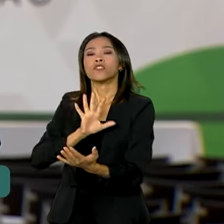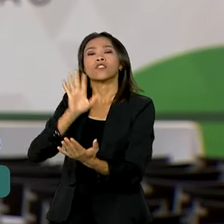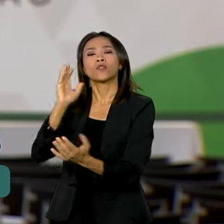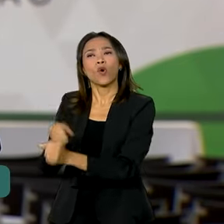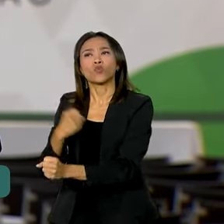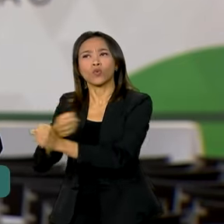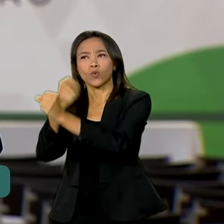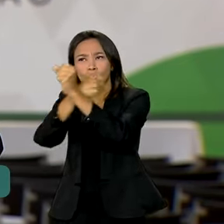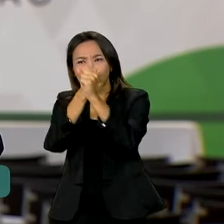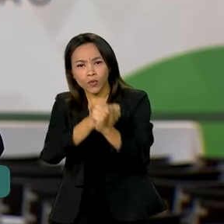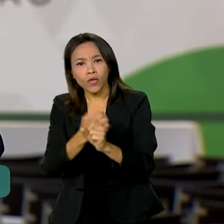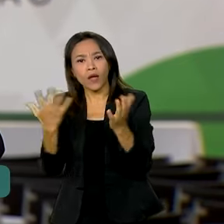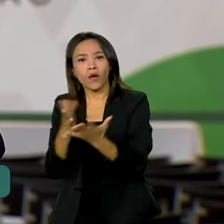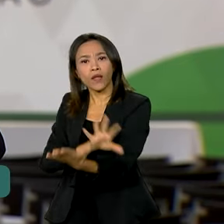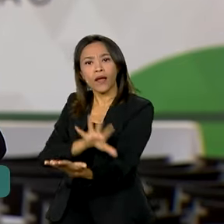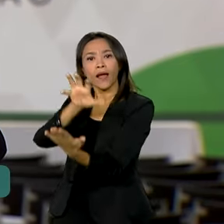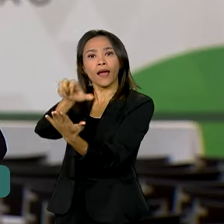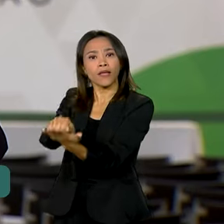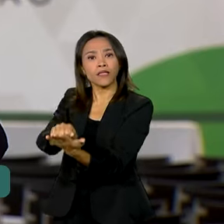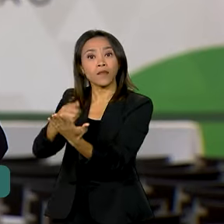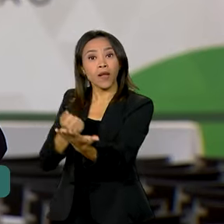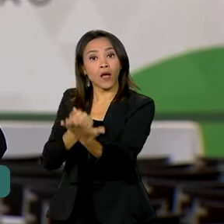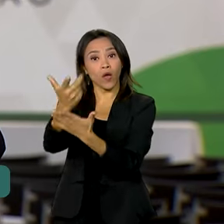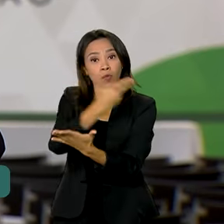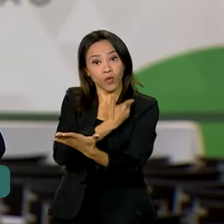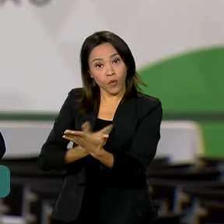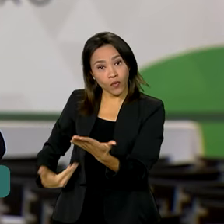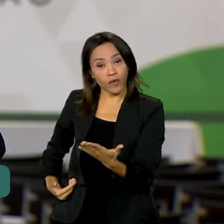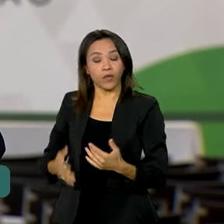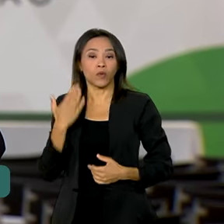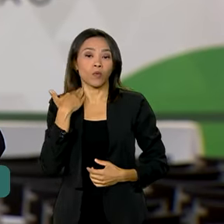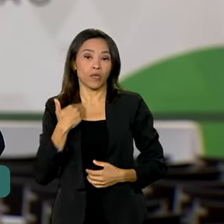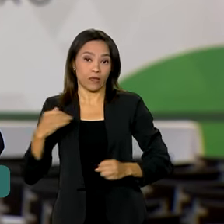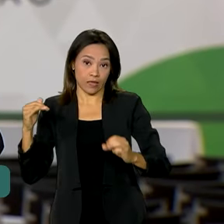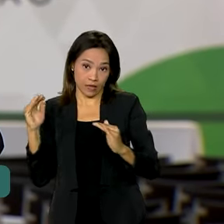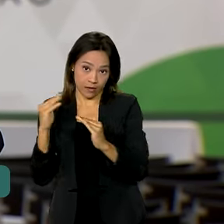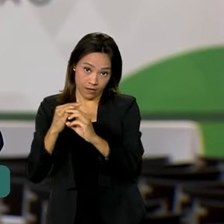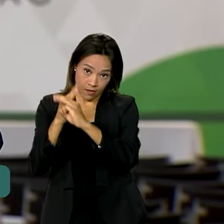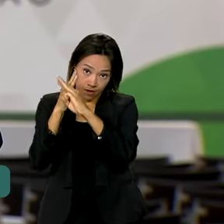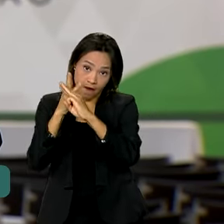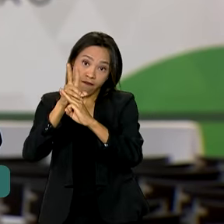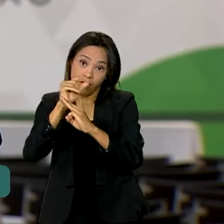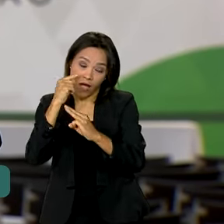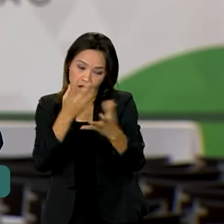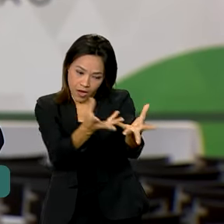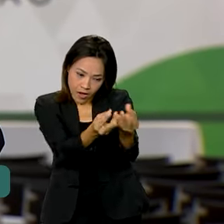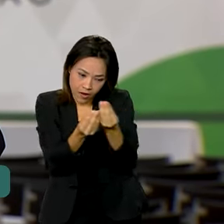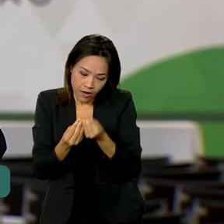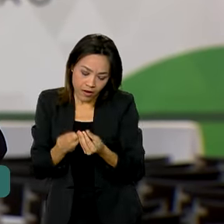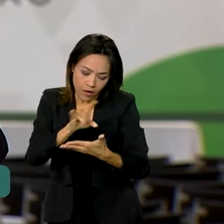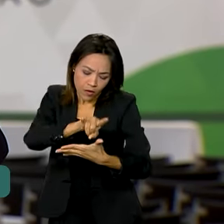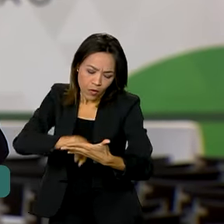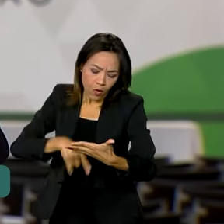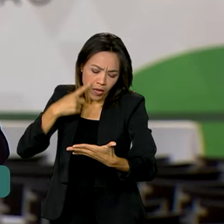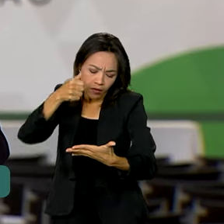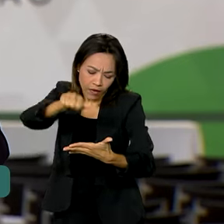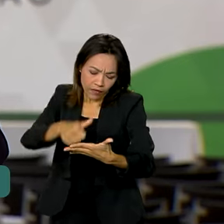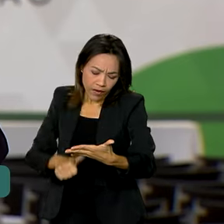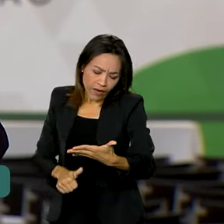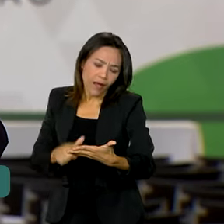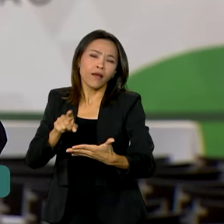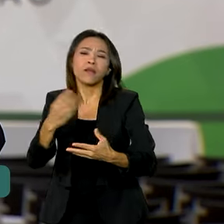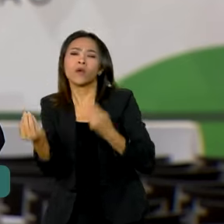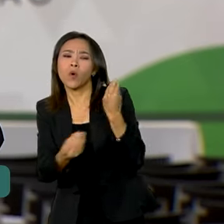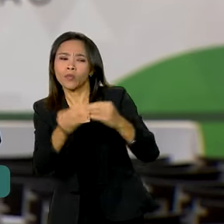construídas e agora são cadastradas para a compra do governo. A Caixa Econômica Federal vai avaliar a documentação e também a estrutura de cada